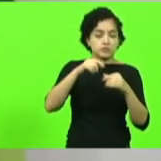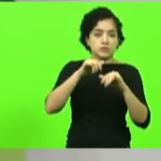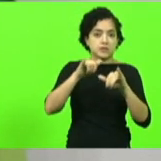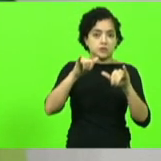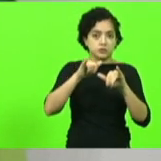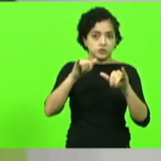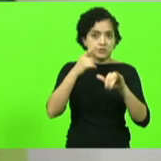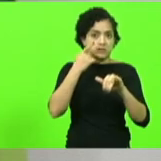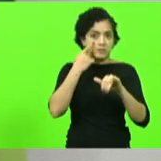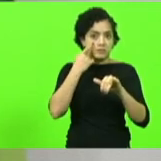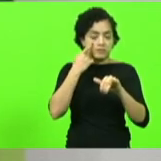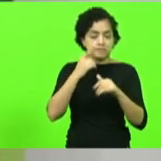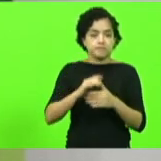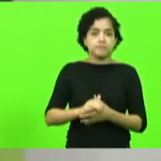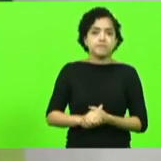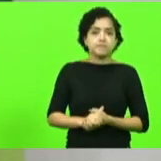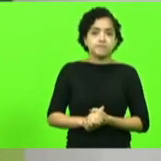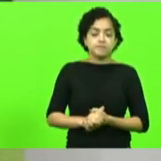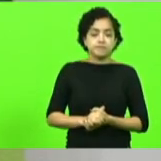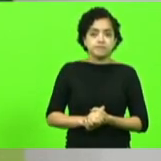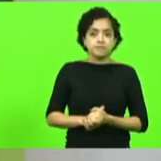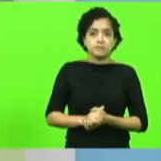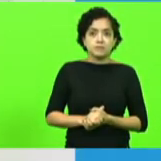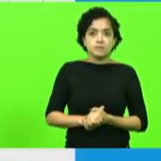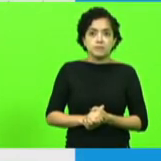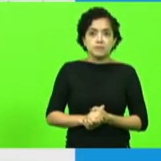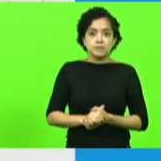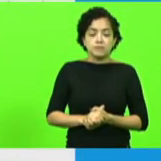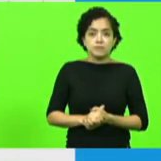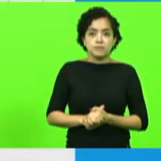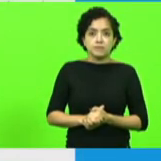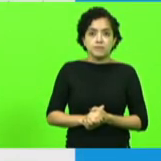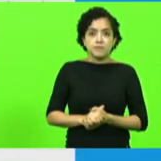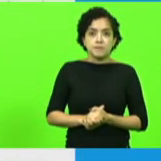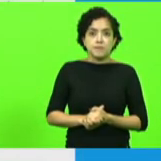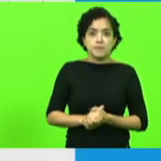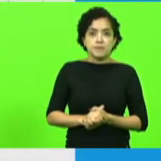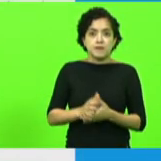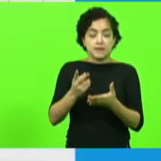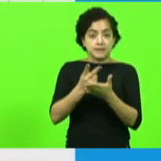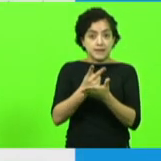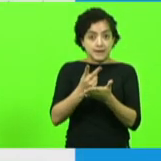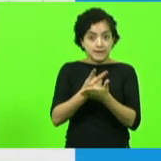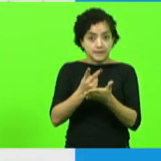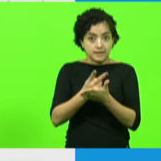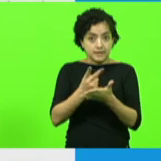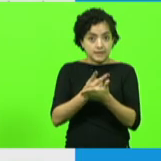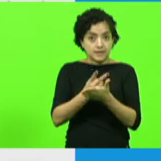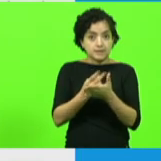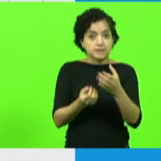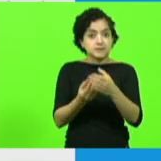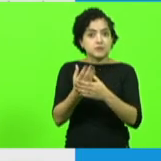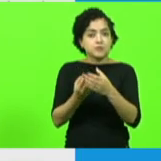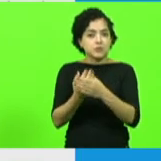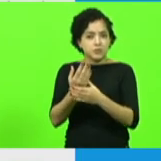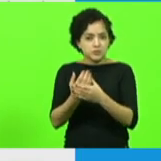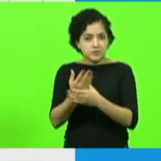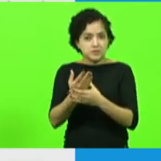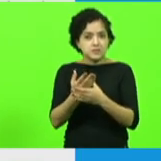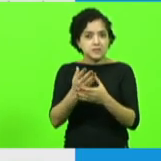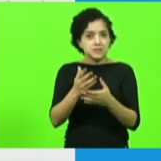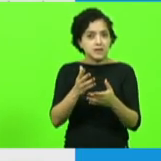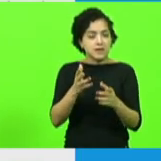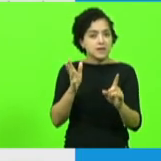Silva ela é indutora de erro ela está sendo produzida em indução a erro